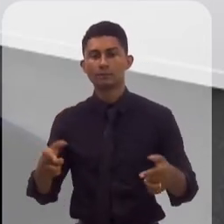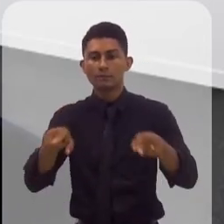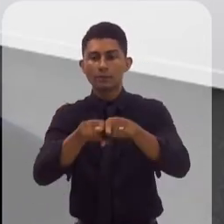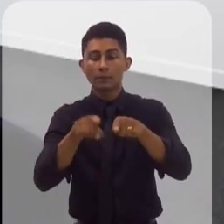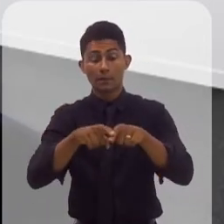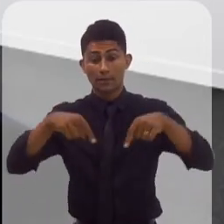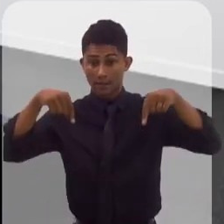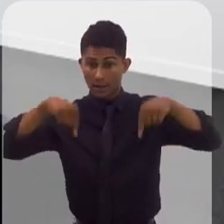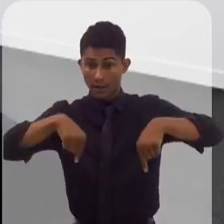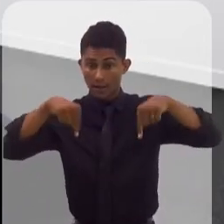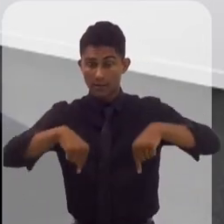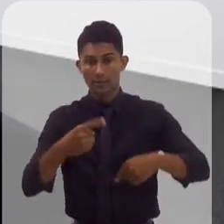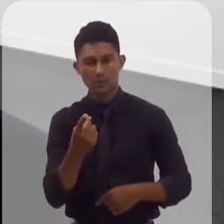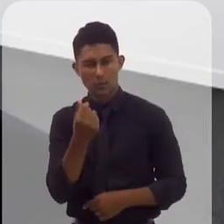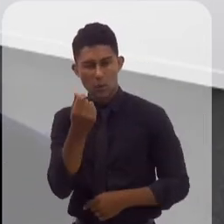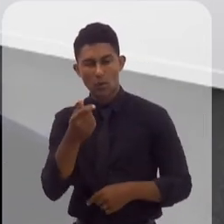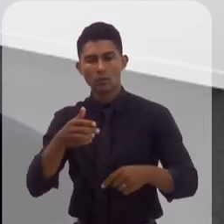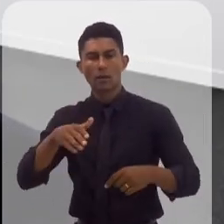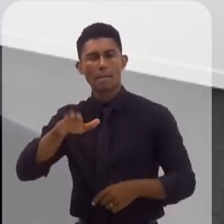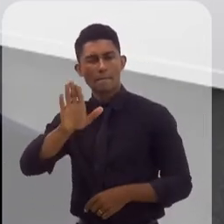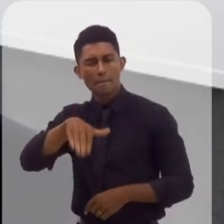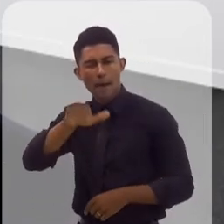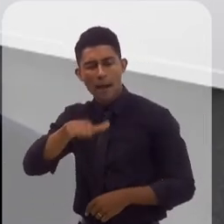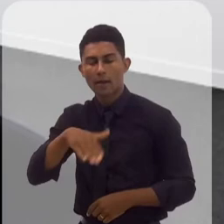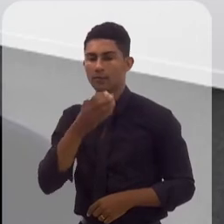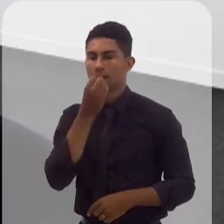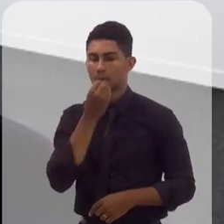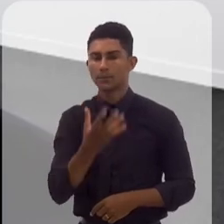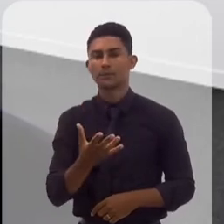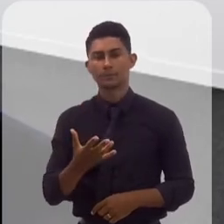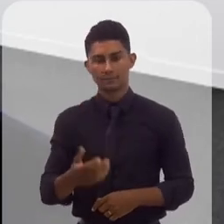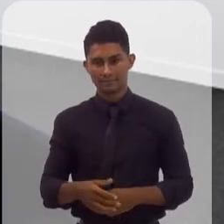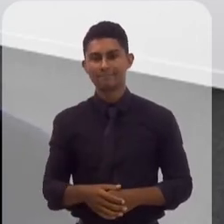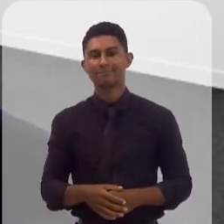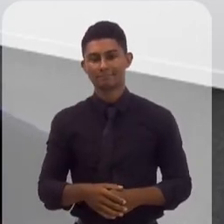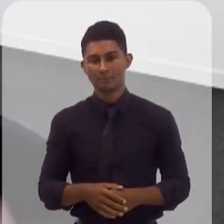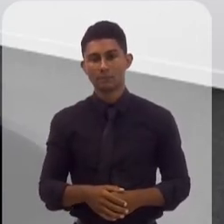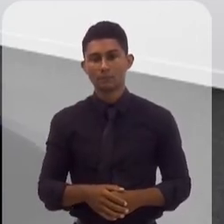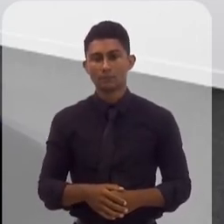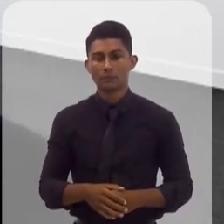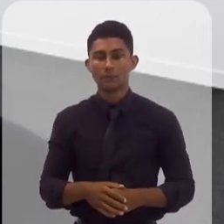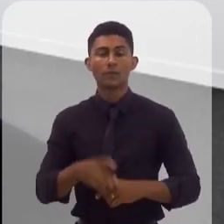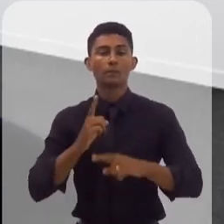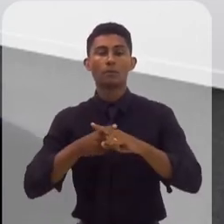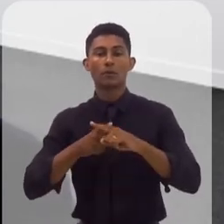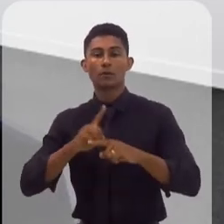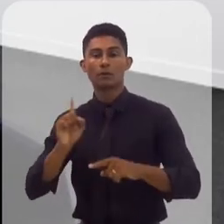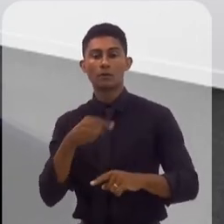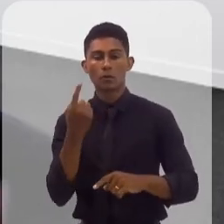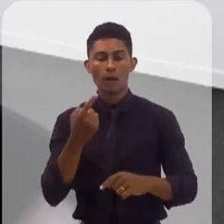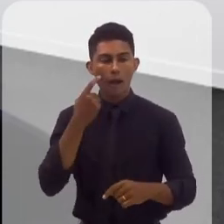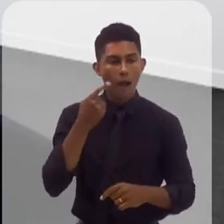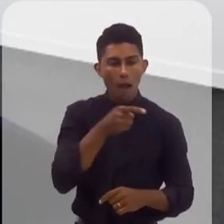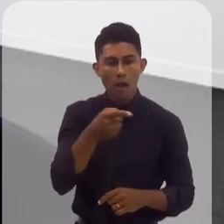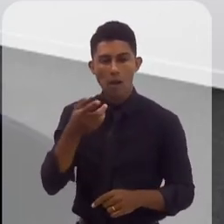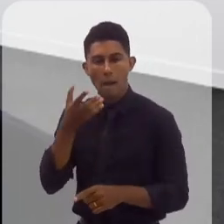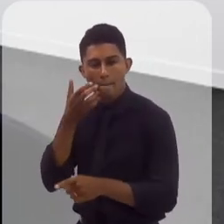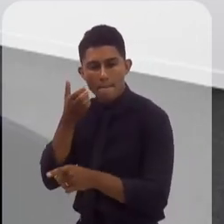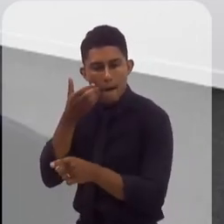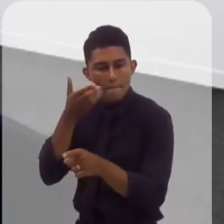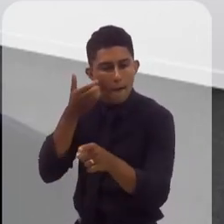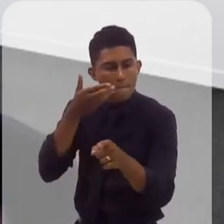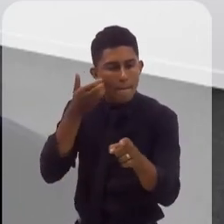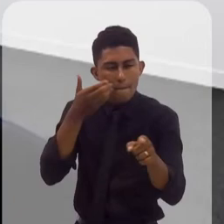o custo aqui já chegue de forma mais baixa, na medida em que a gente tire proveito